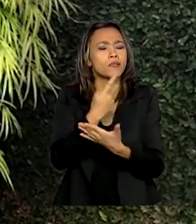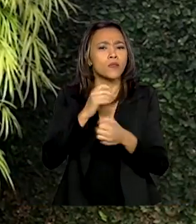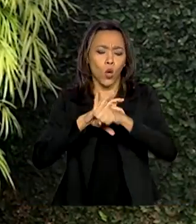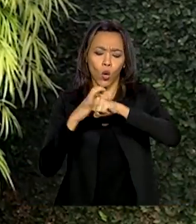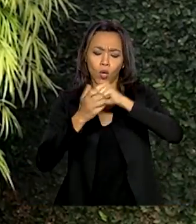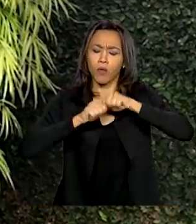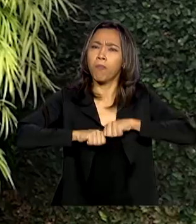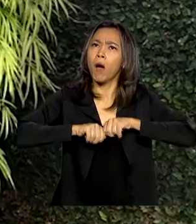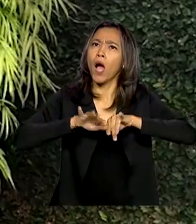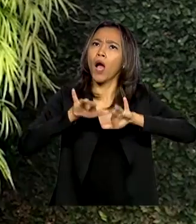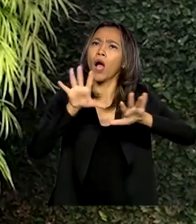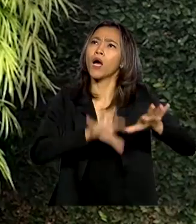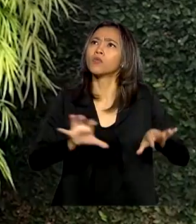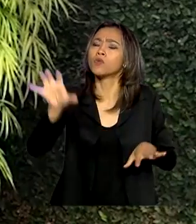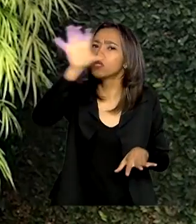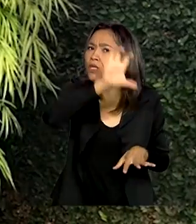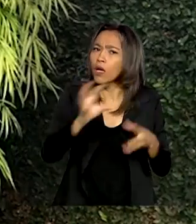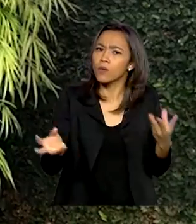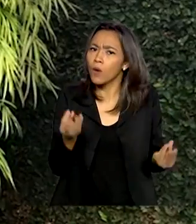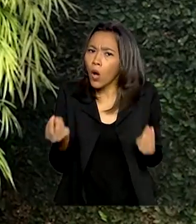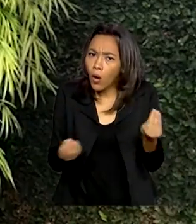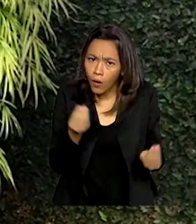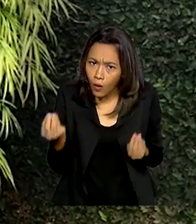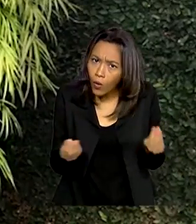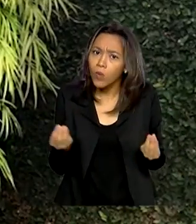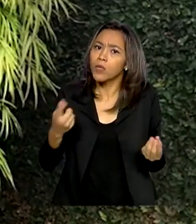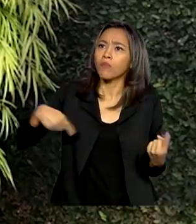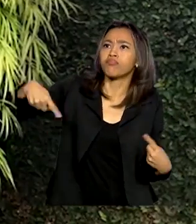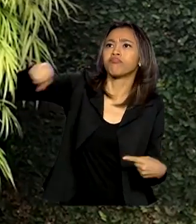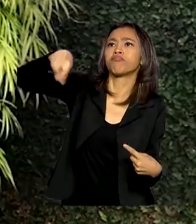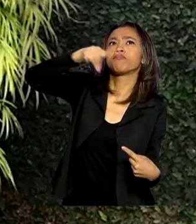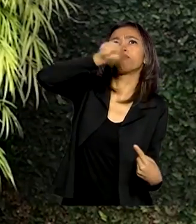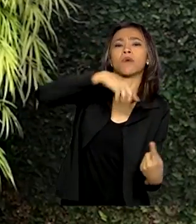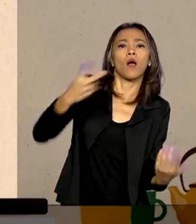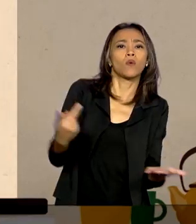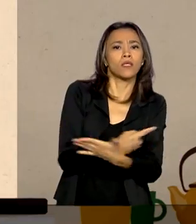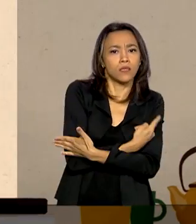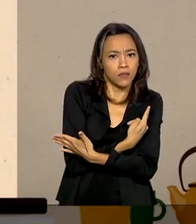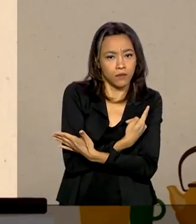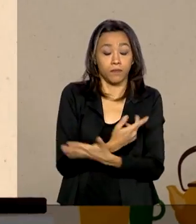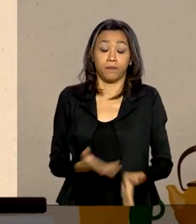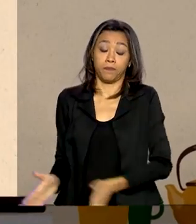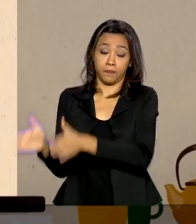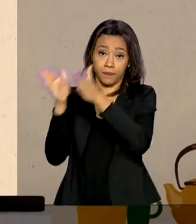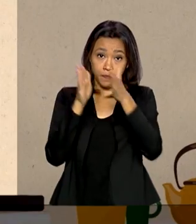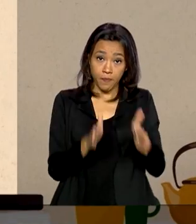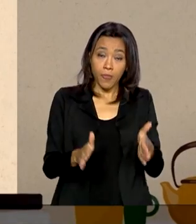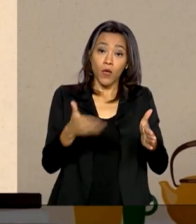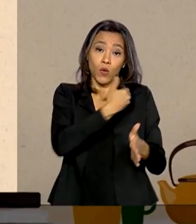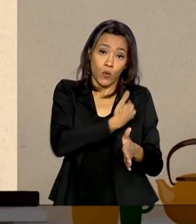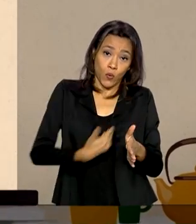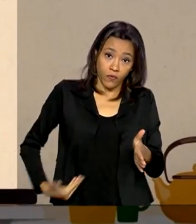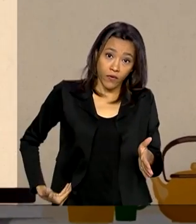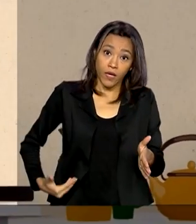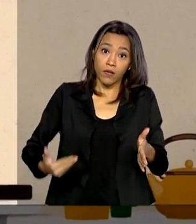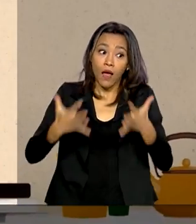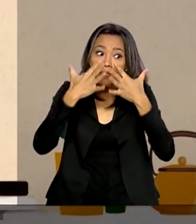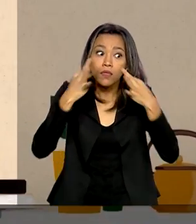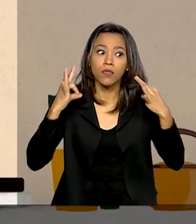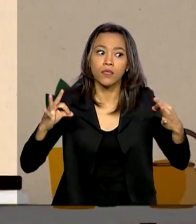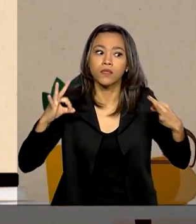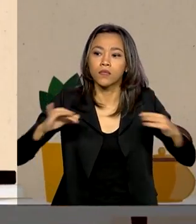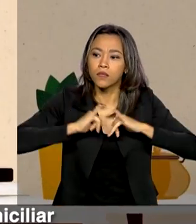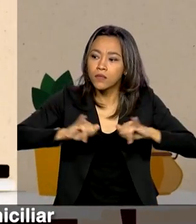no país. E precisa conhecer a rota de disseminação da doença. O governo vem alertando a população